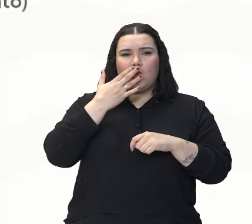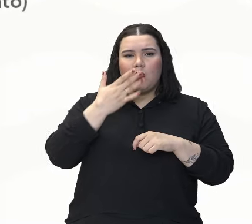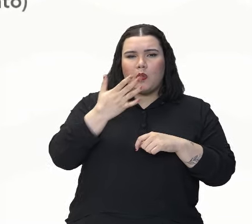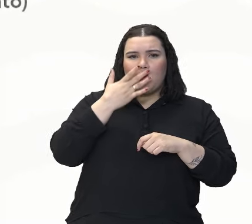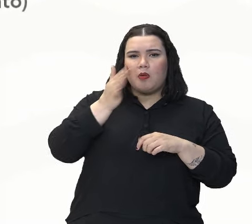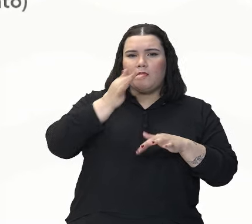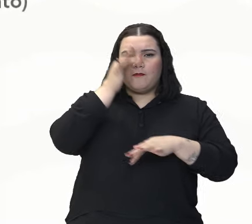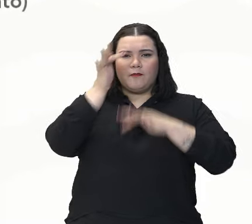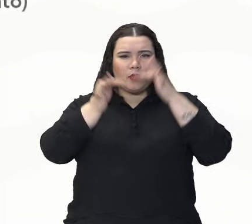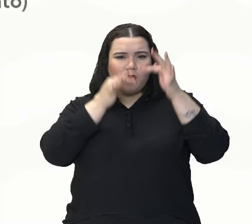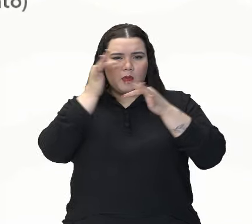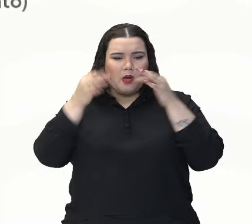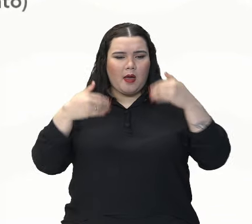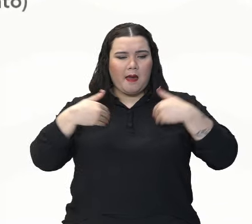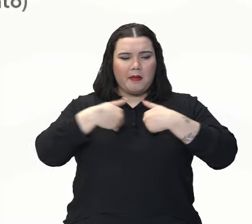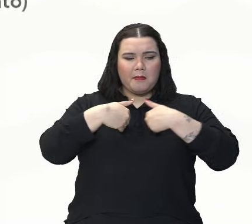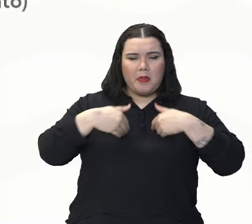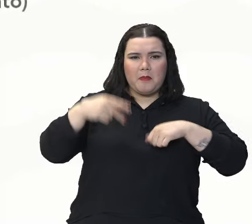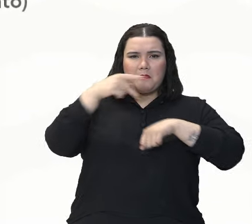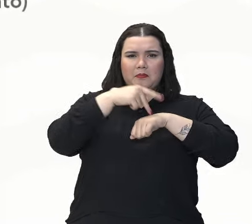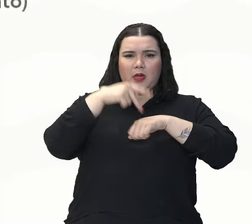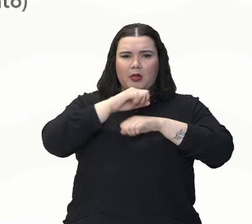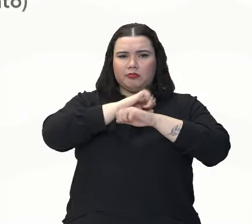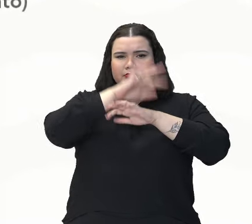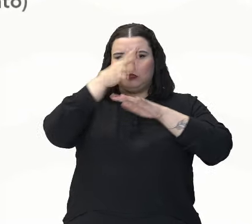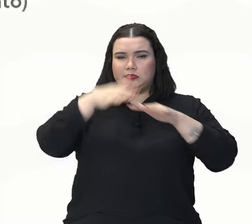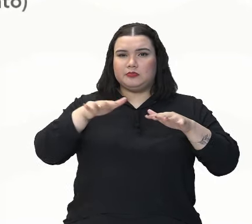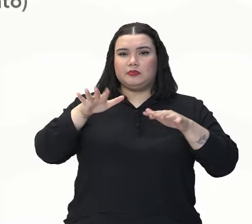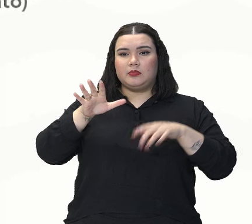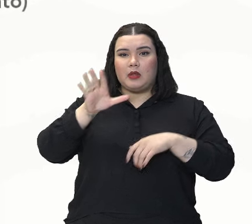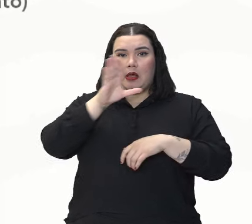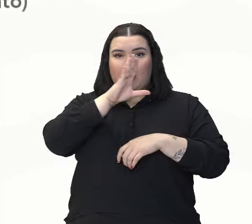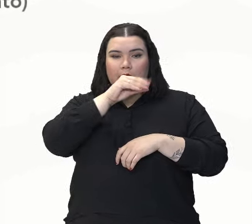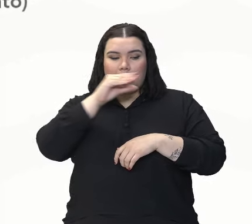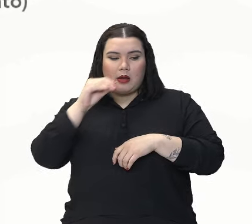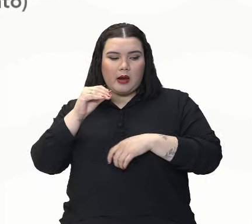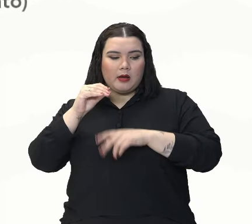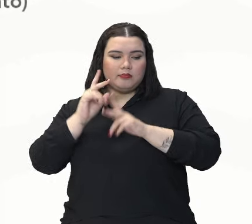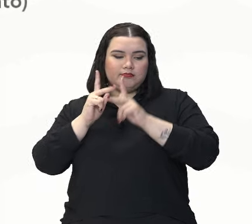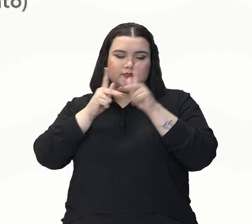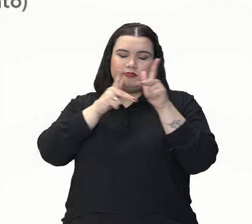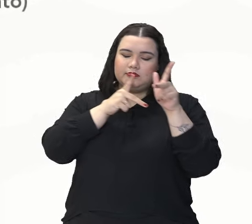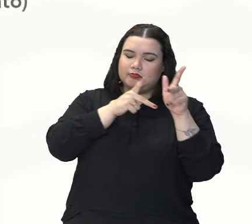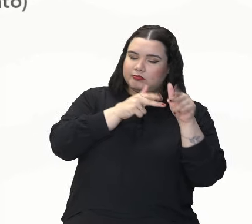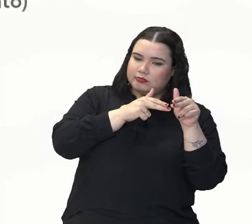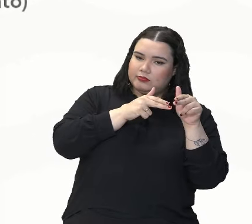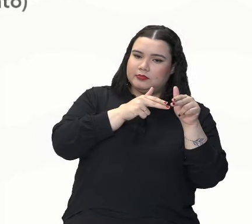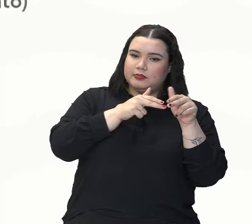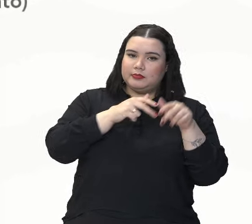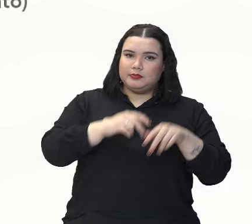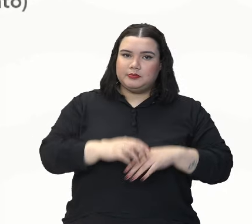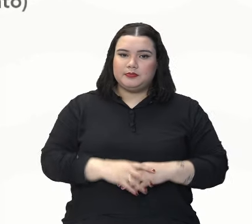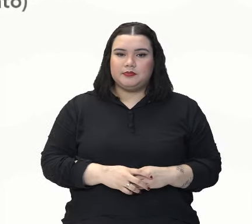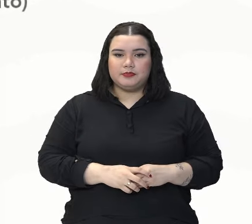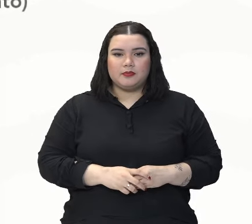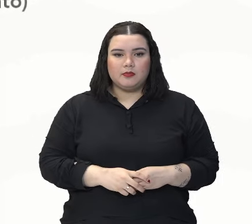e animais, buracos e pedras. Os meninos deitaram-se e pegaram no sono.